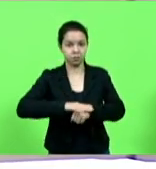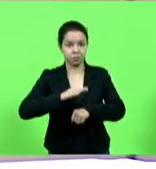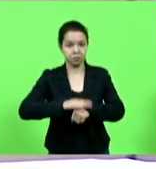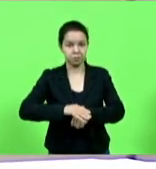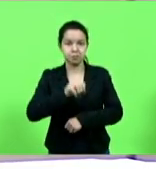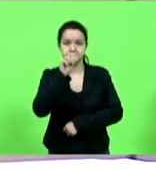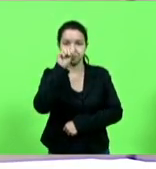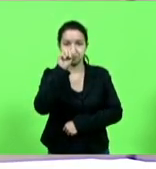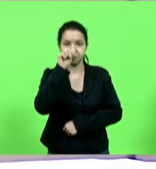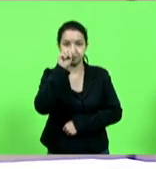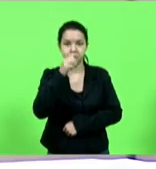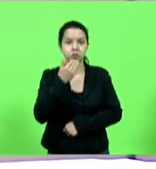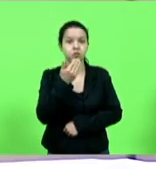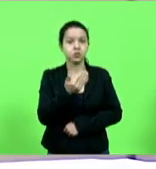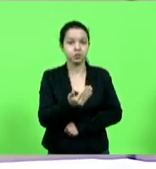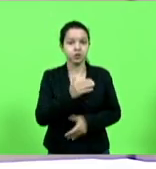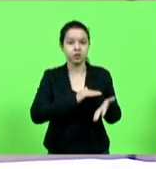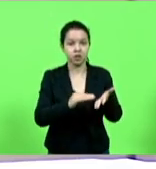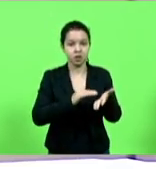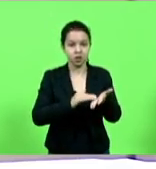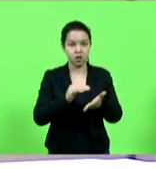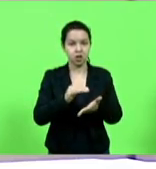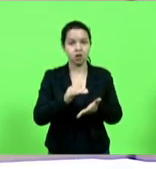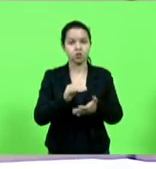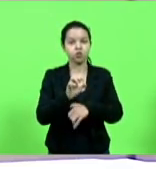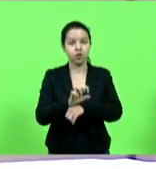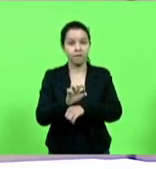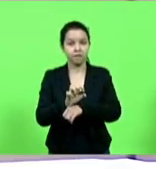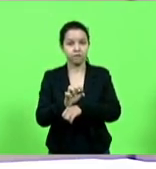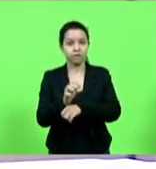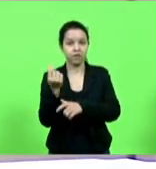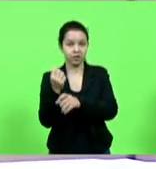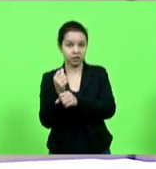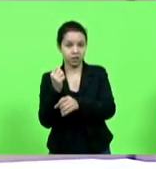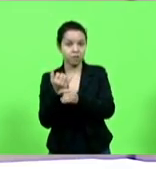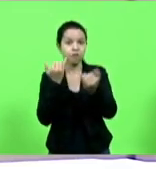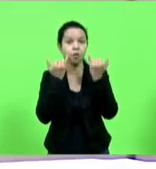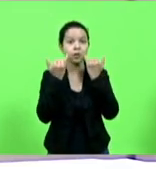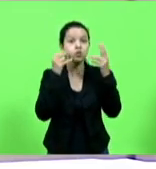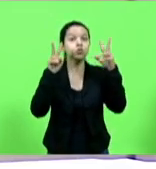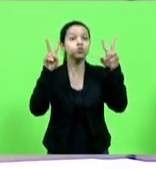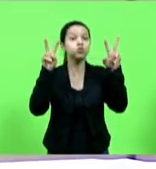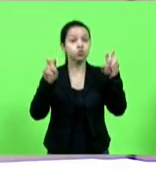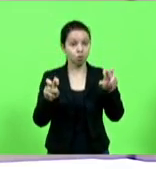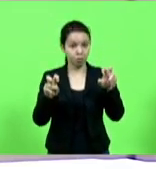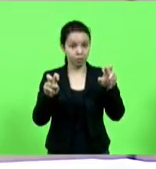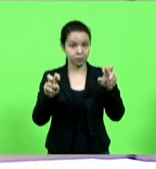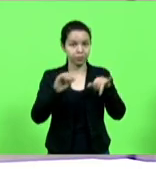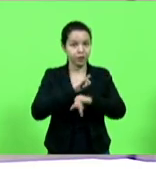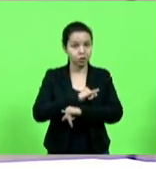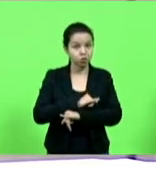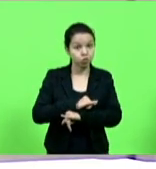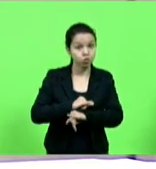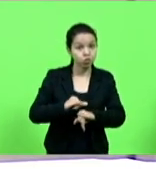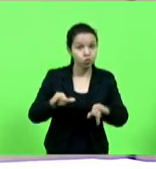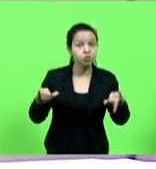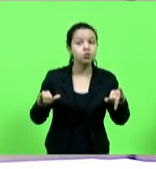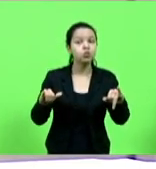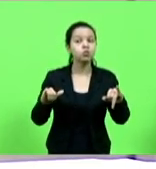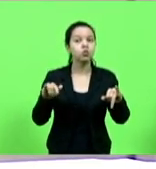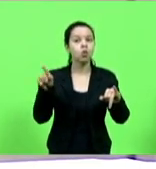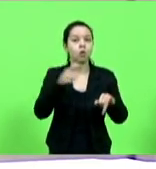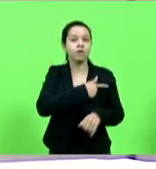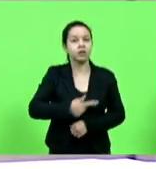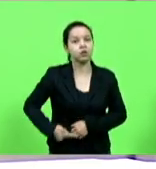solicitando ao secretário de Estado da Fazenda informações acerca do anúncio do governador do estado em relação